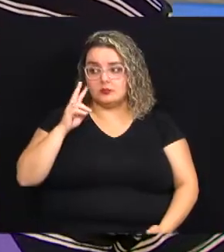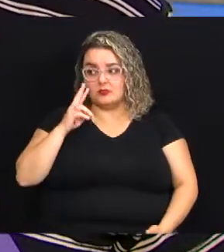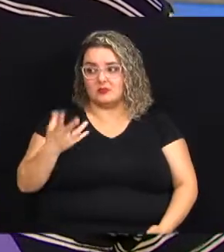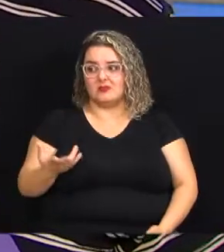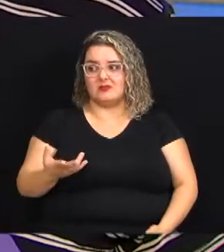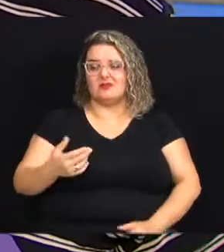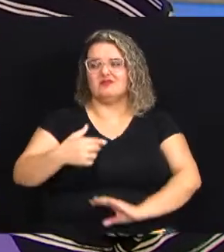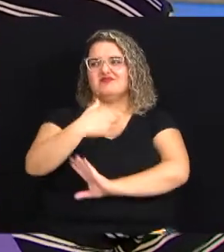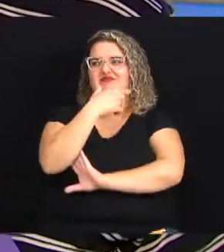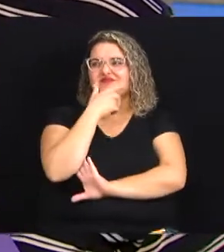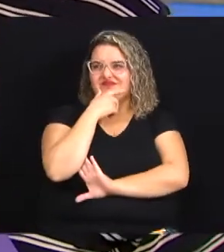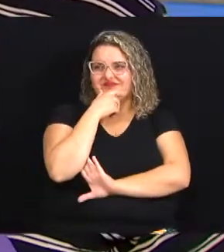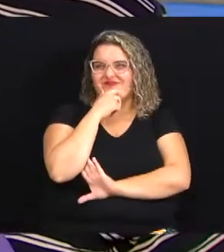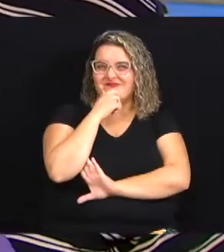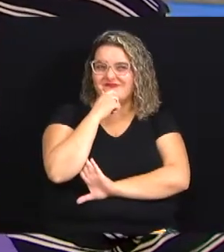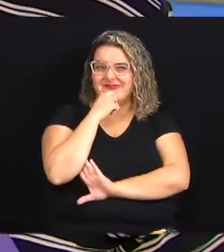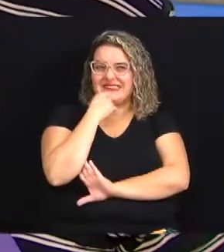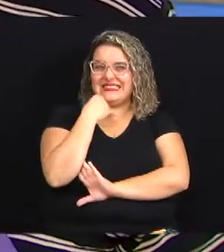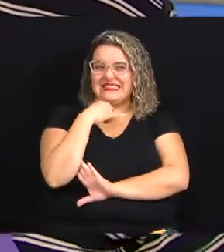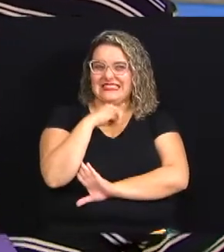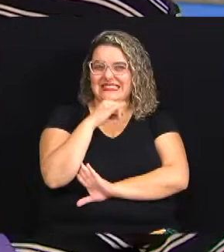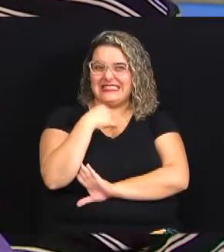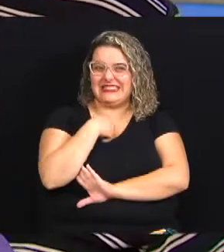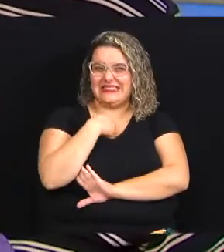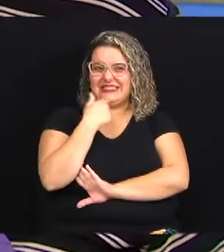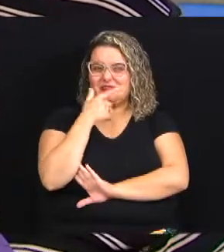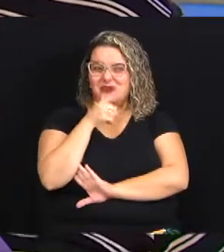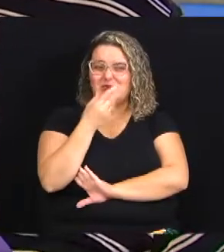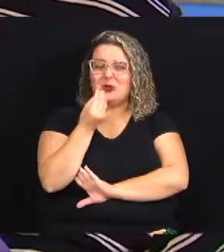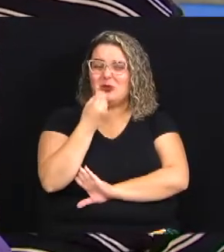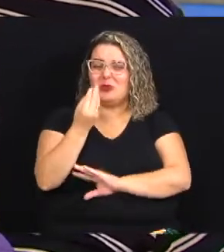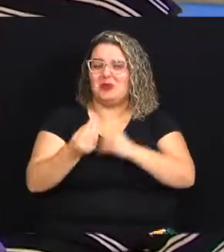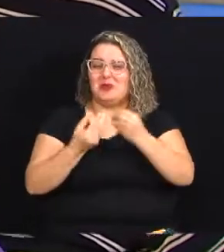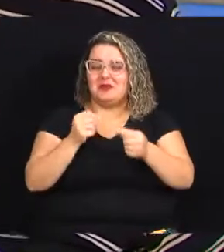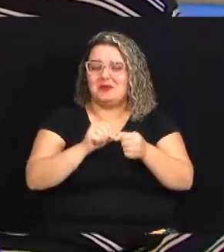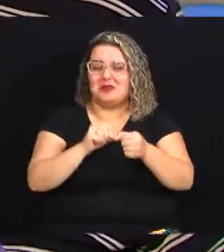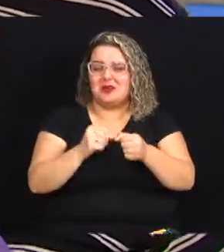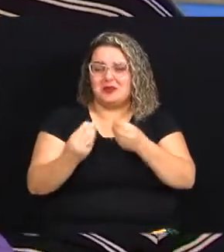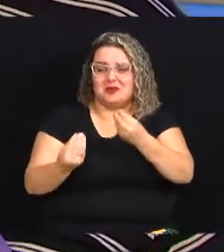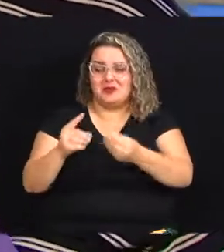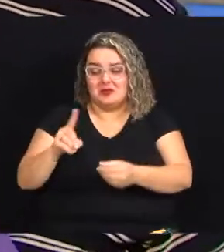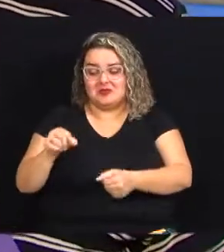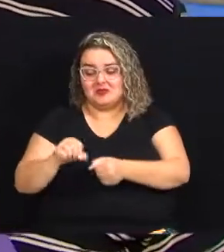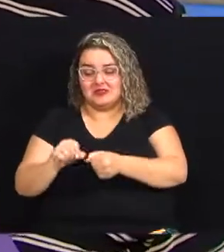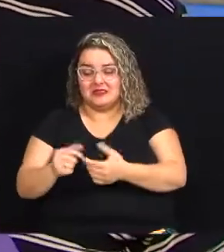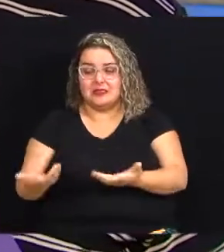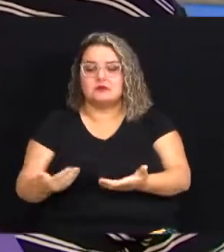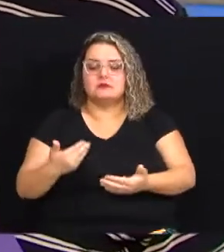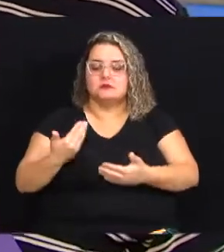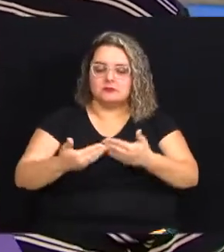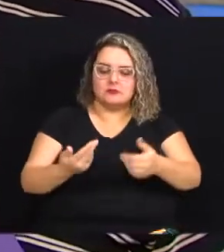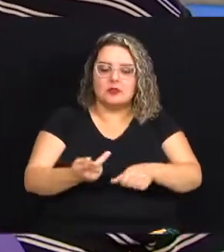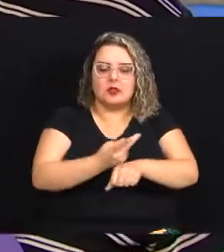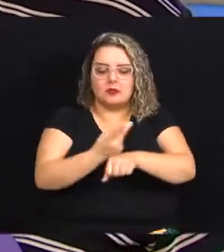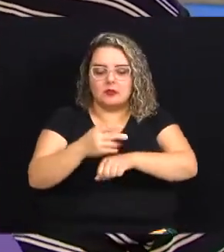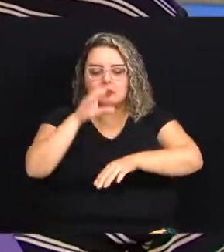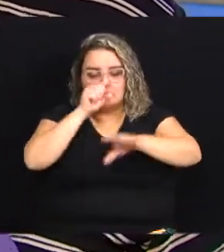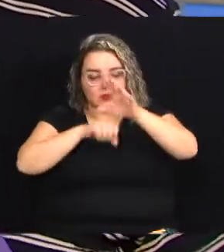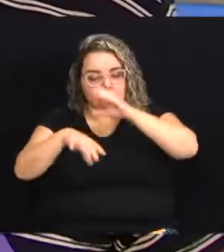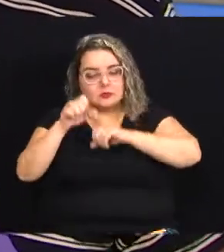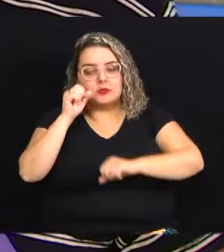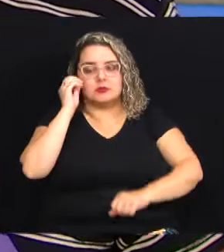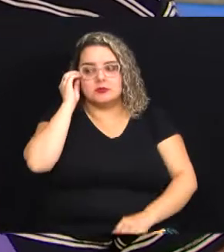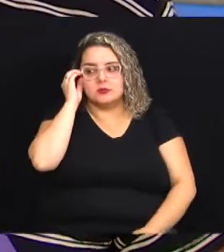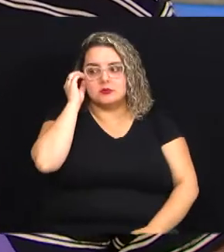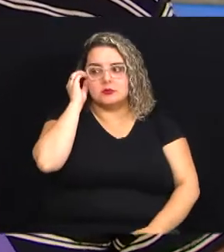eu falei mas será? né? será? como que faz? como que não faz? né? e aí fui procurando aprender